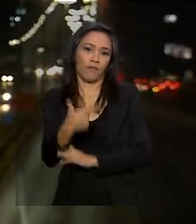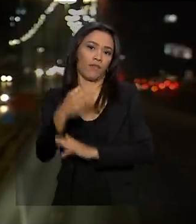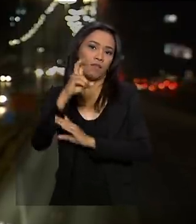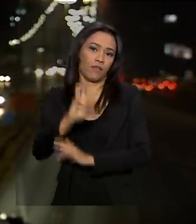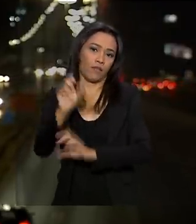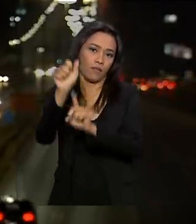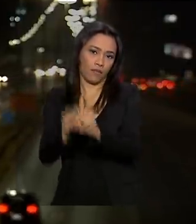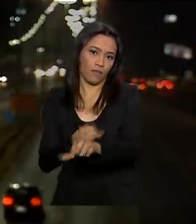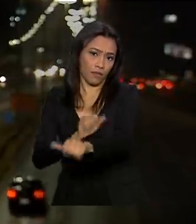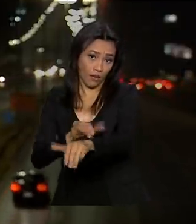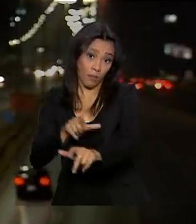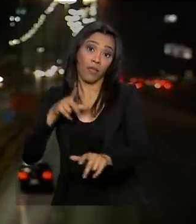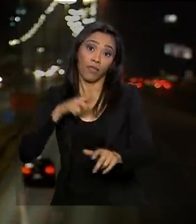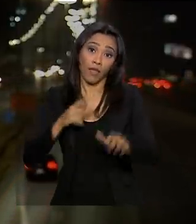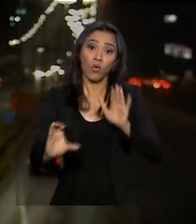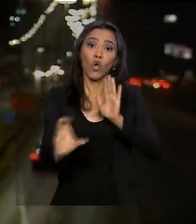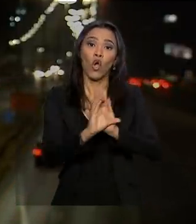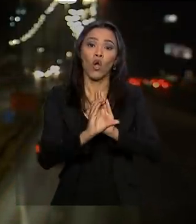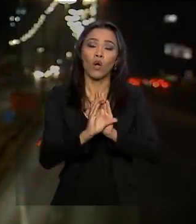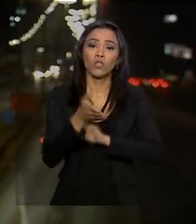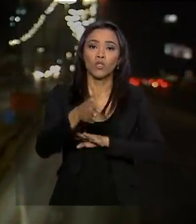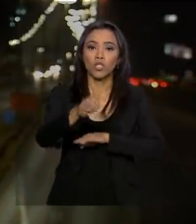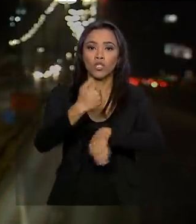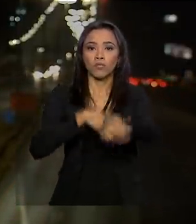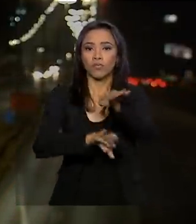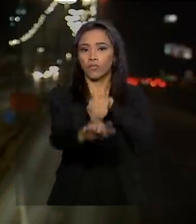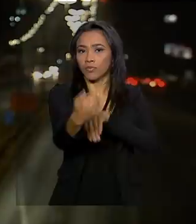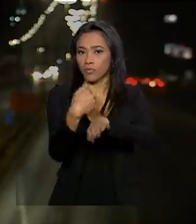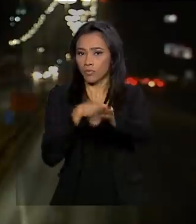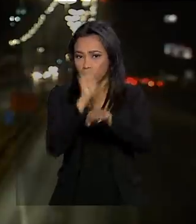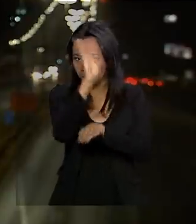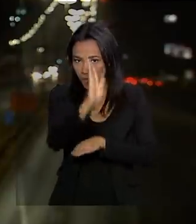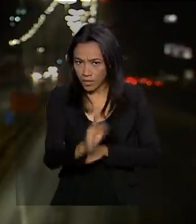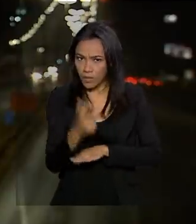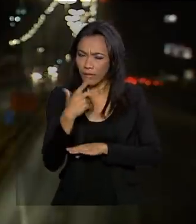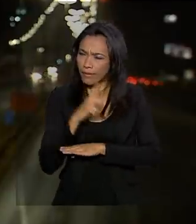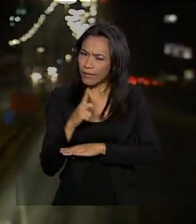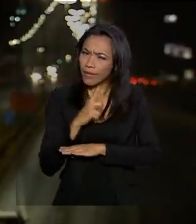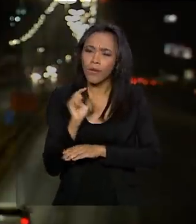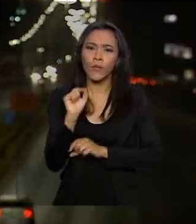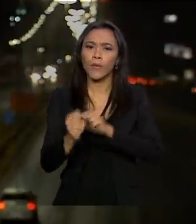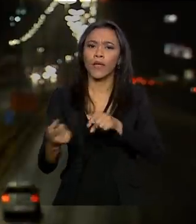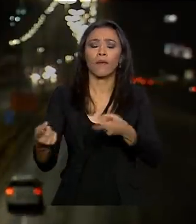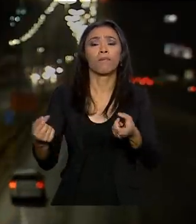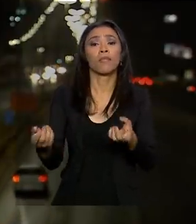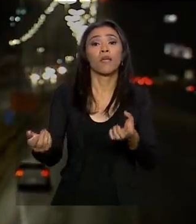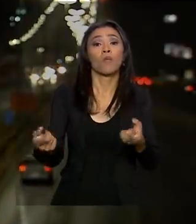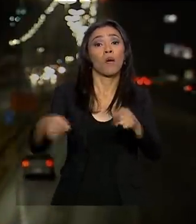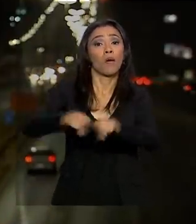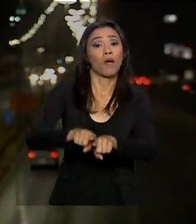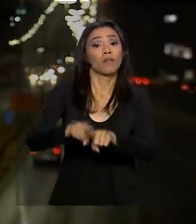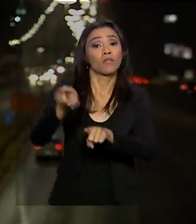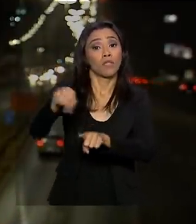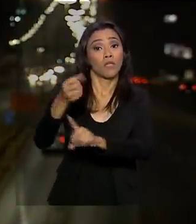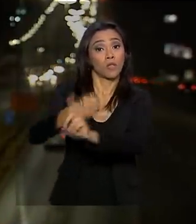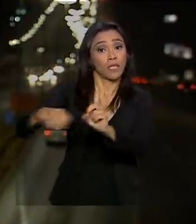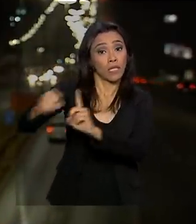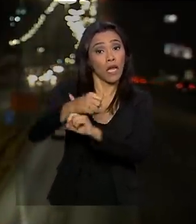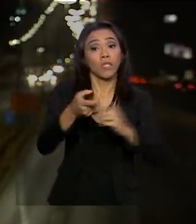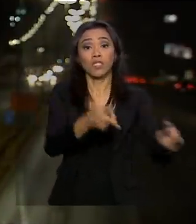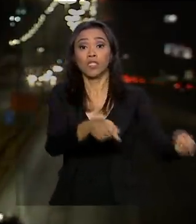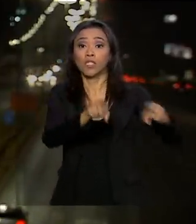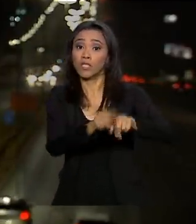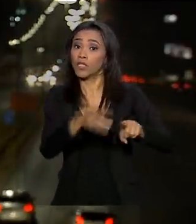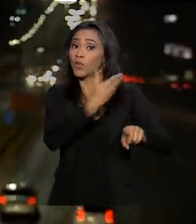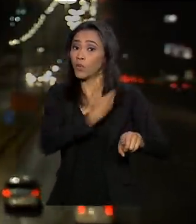Código de Trânsito Brasileiro. A semana ocorre anualmente e tem ações integradas entre a sociedade e o poder público. O